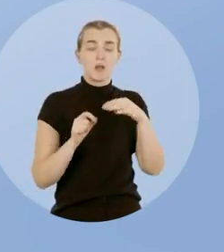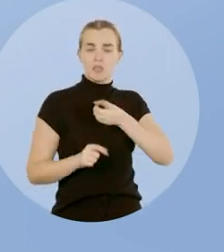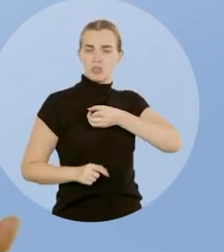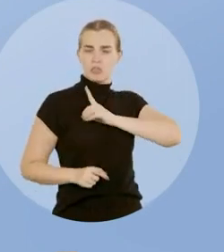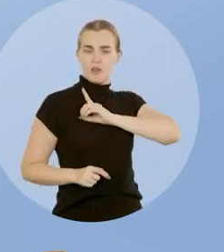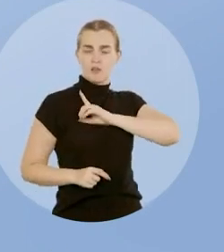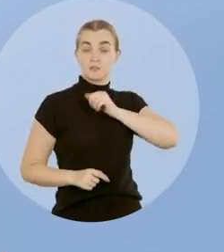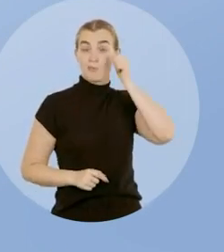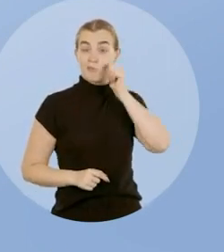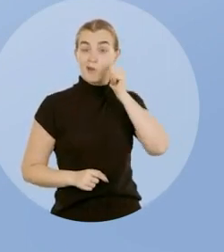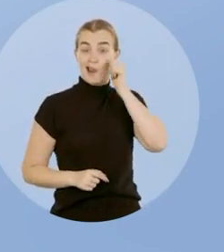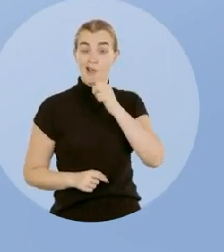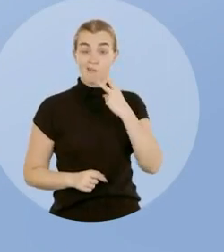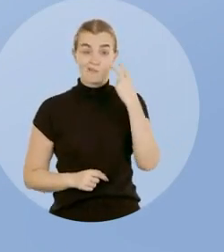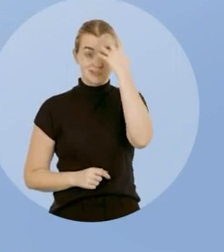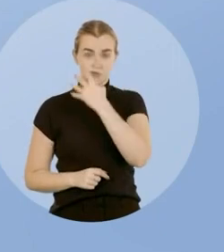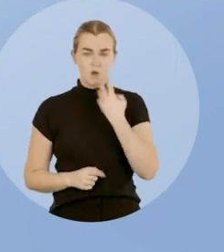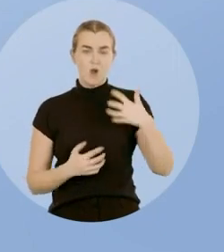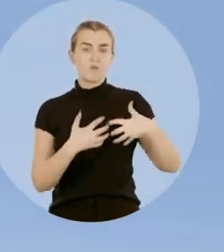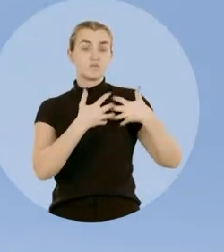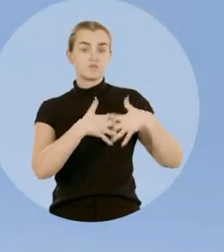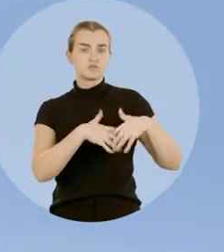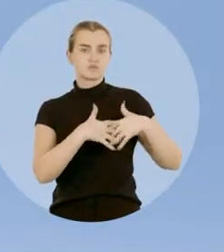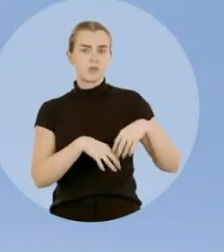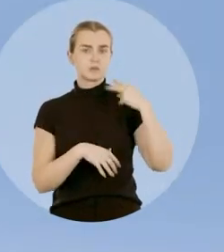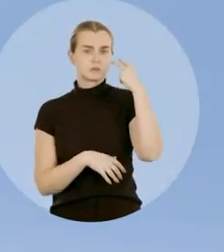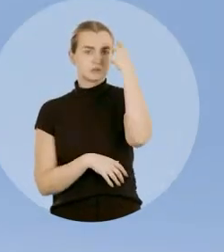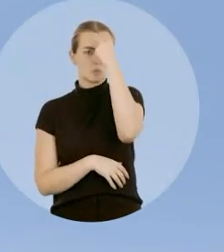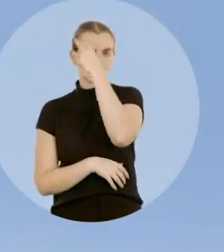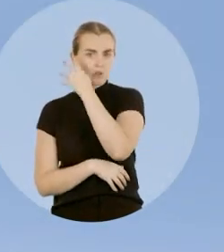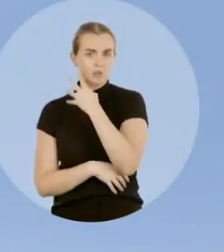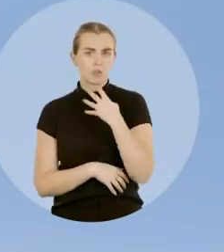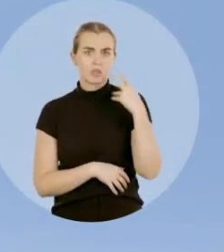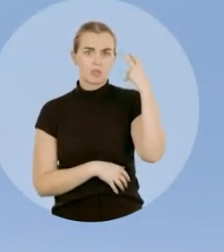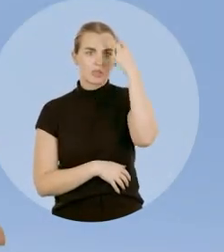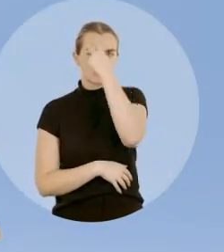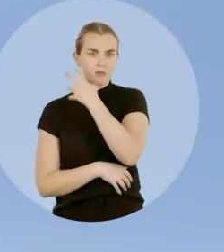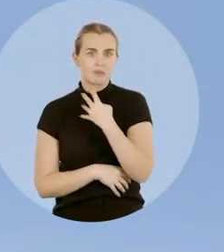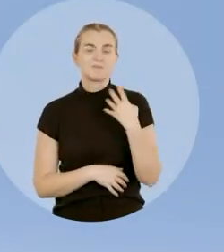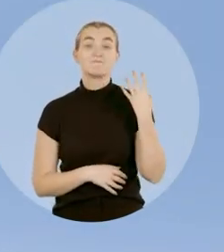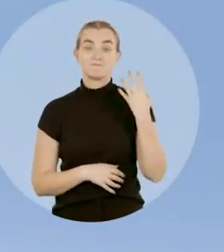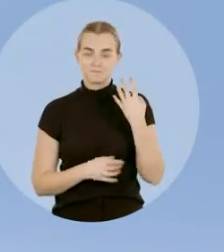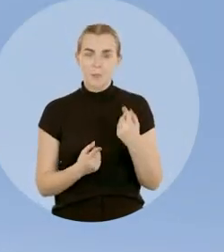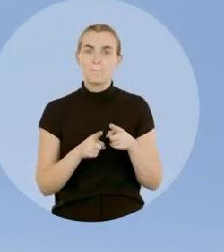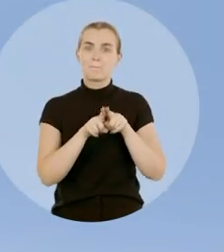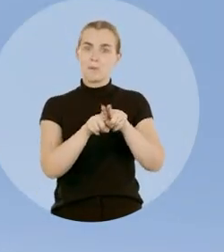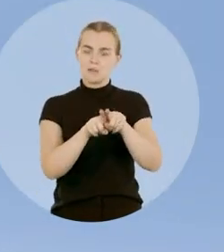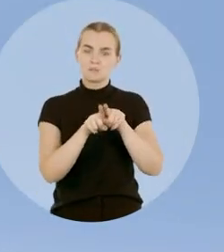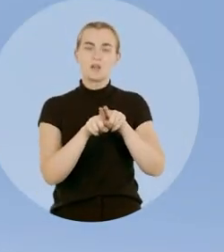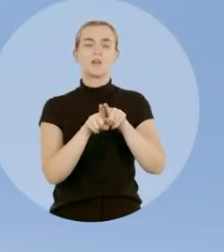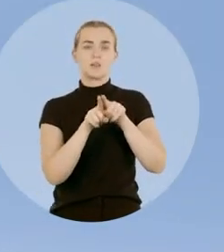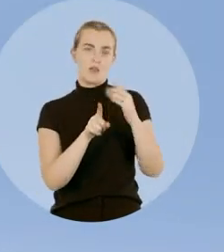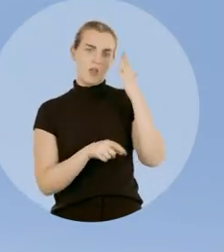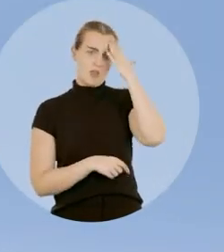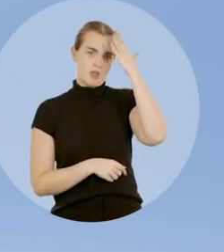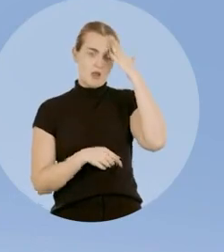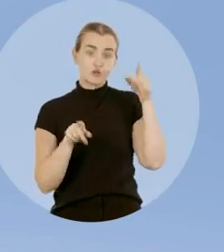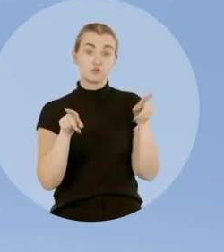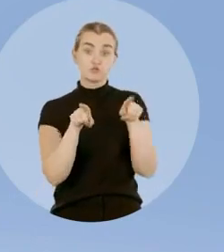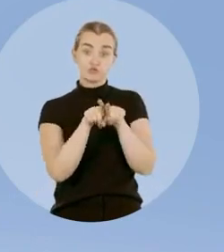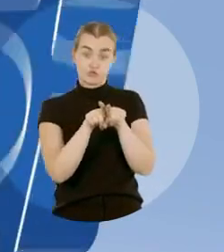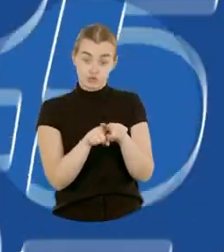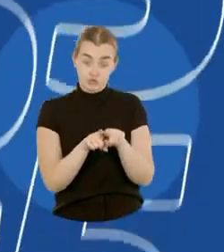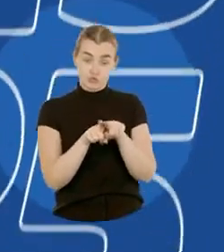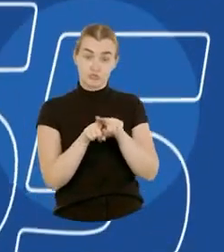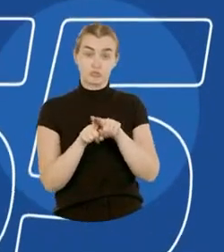Horas. Funcionando de segunda a segunda. Mais uma parceria entre o Ricardo, como deputado federal, e o governador Tarcísio de